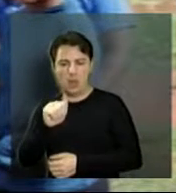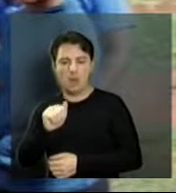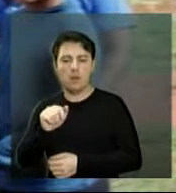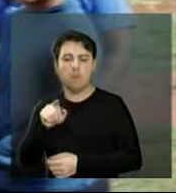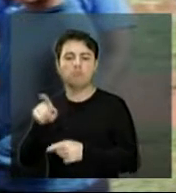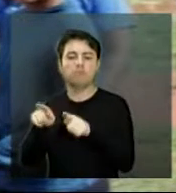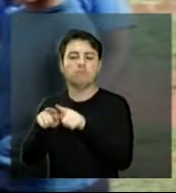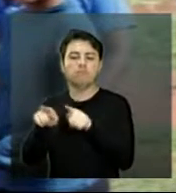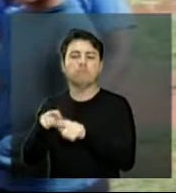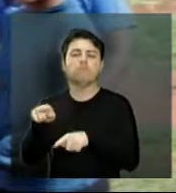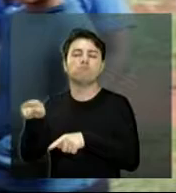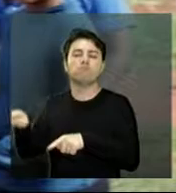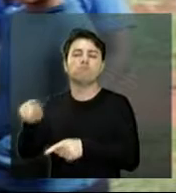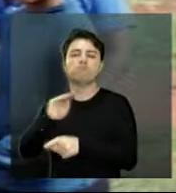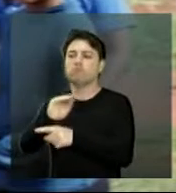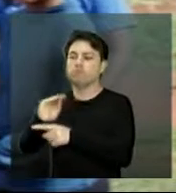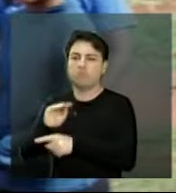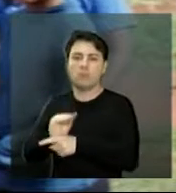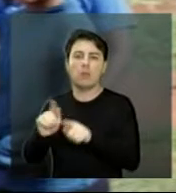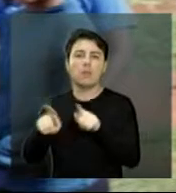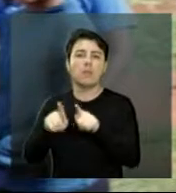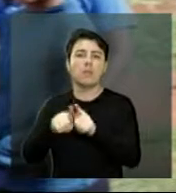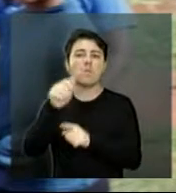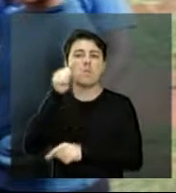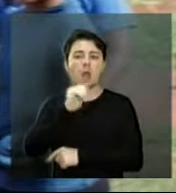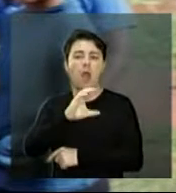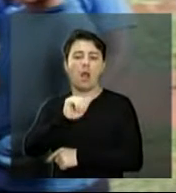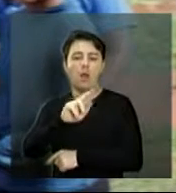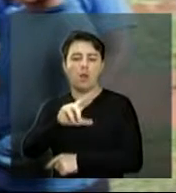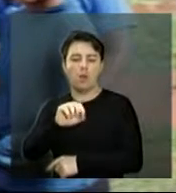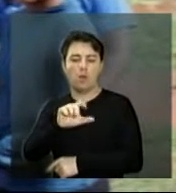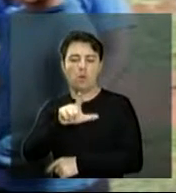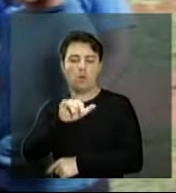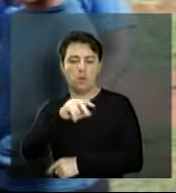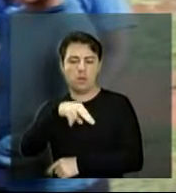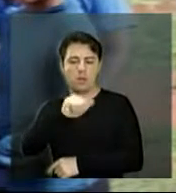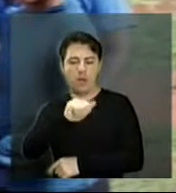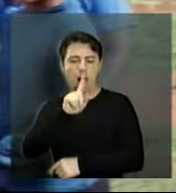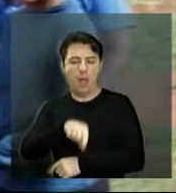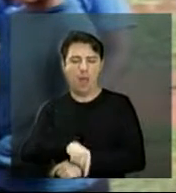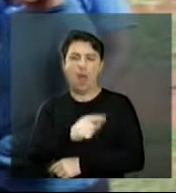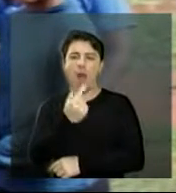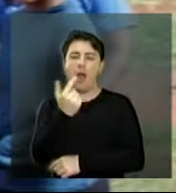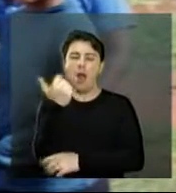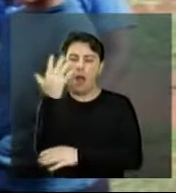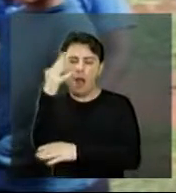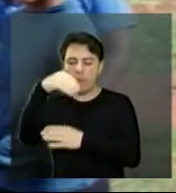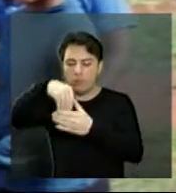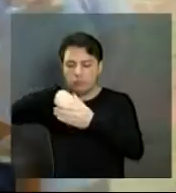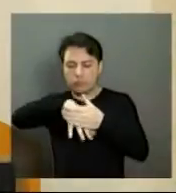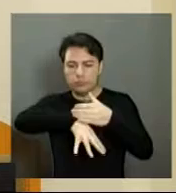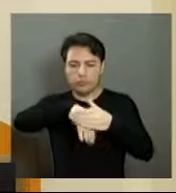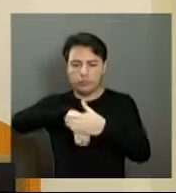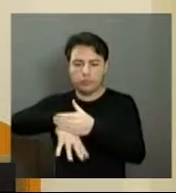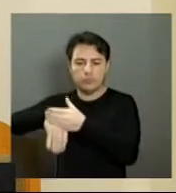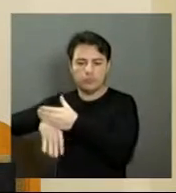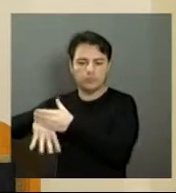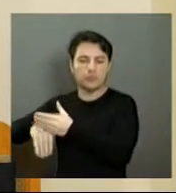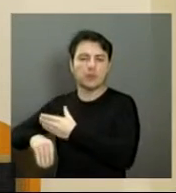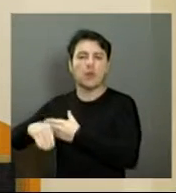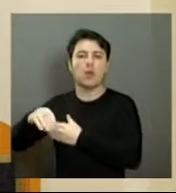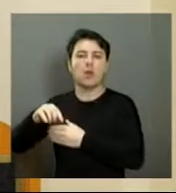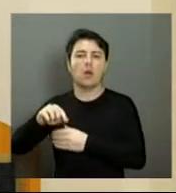a nutricionista Carolina Mendes Alves. Nós desenvolvemos esse projeto de plantio de árvores frutíferas para que as famílias em situação de